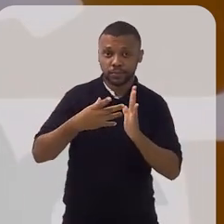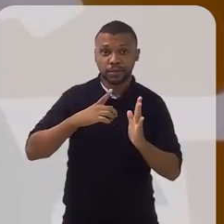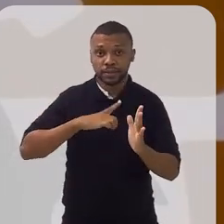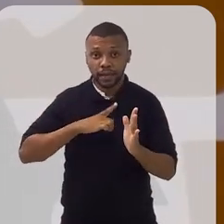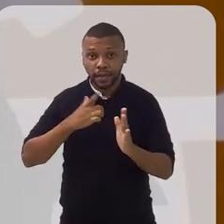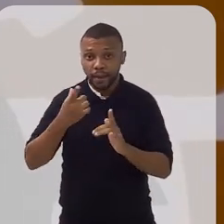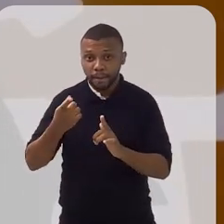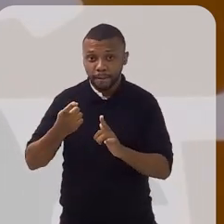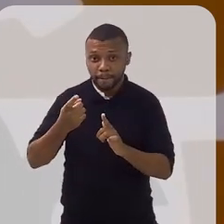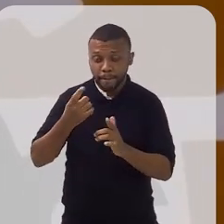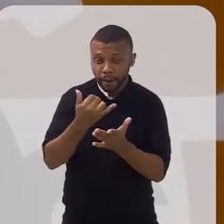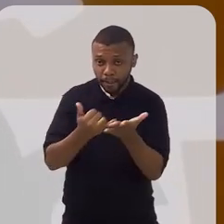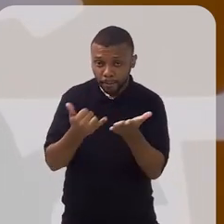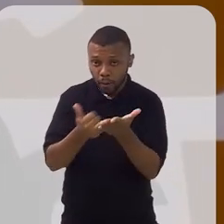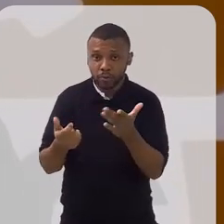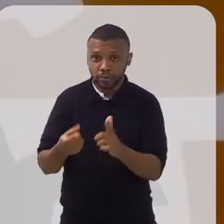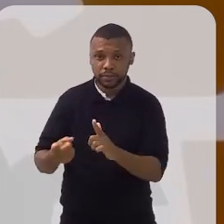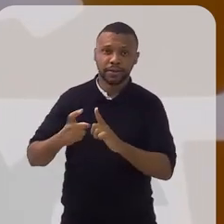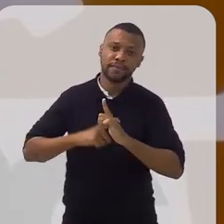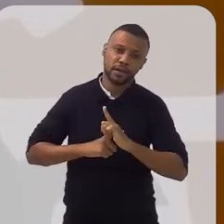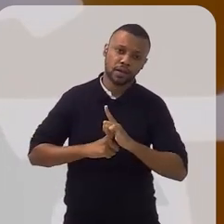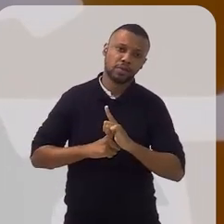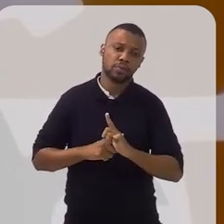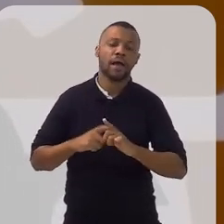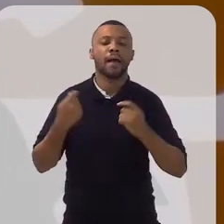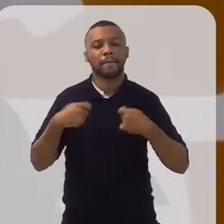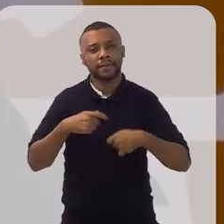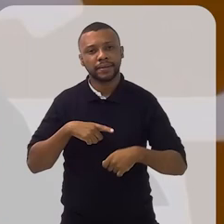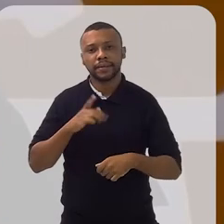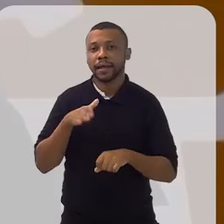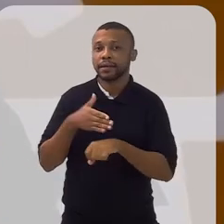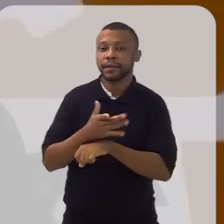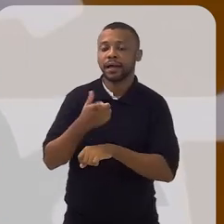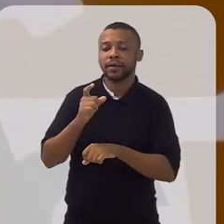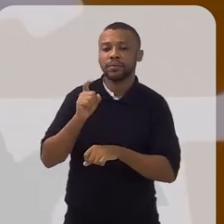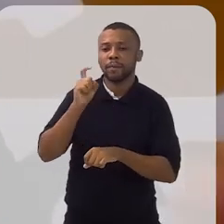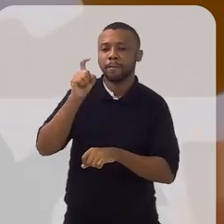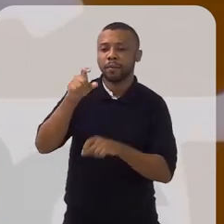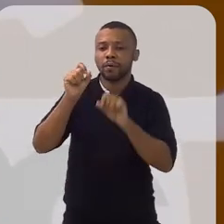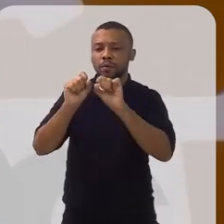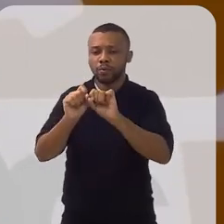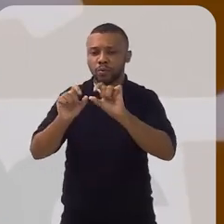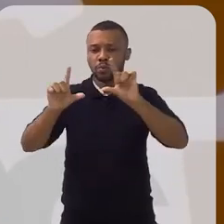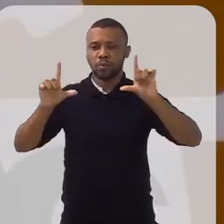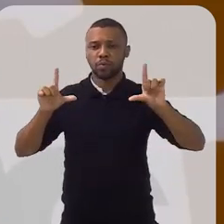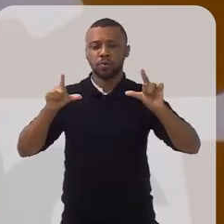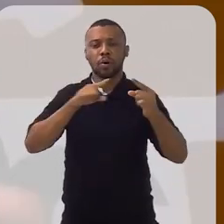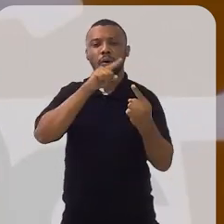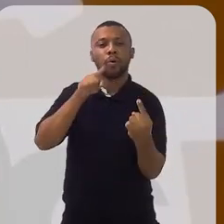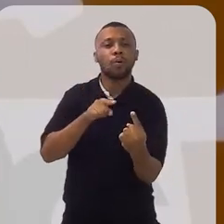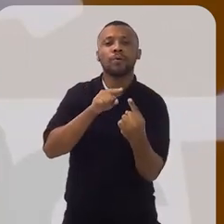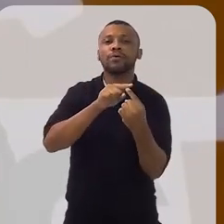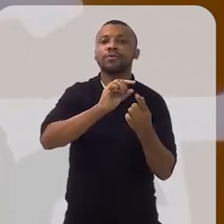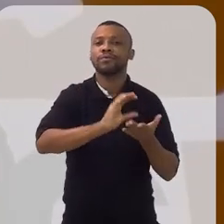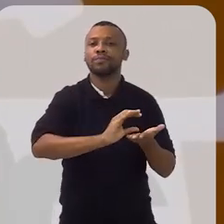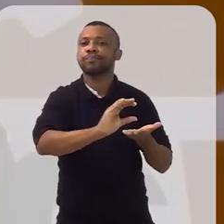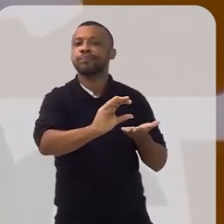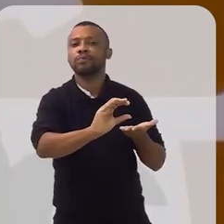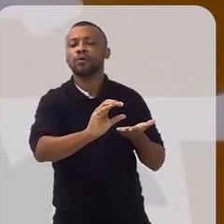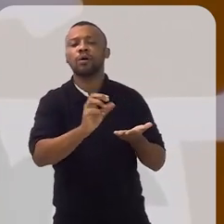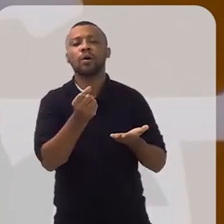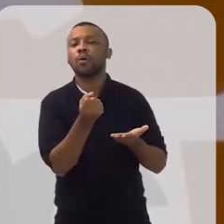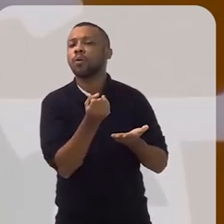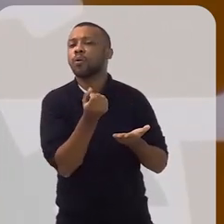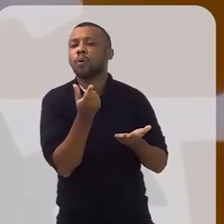você tem imposto devido na declaração, aí é só você acessar a aba de destinação que ali já vai